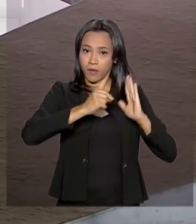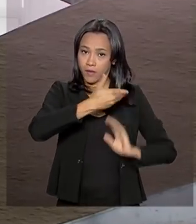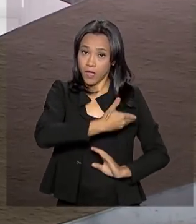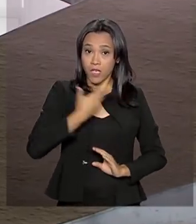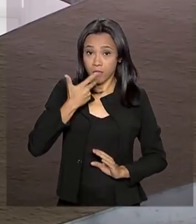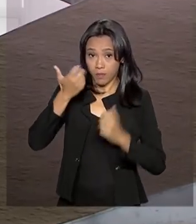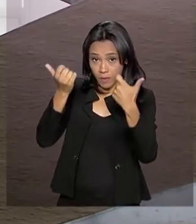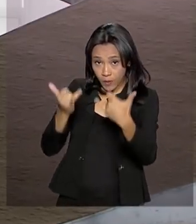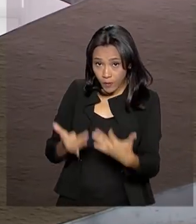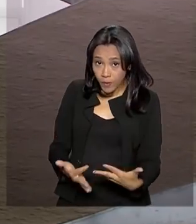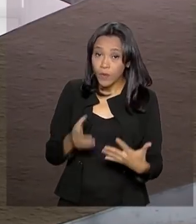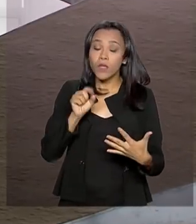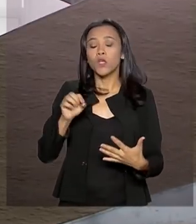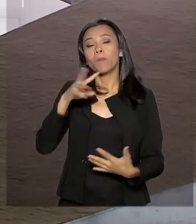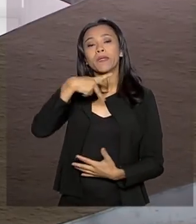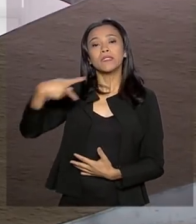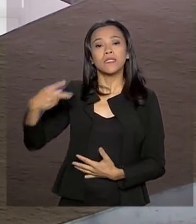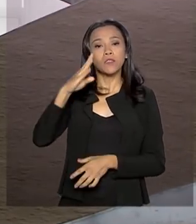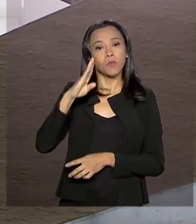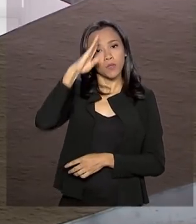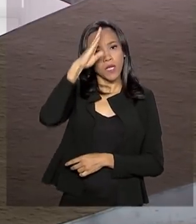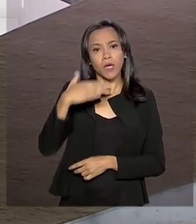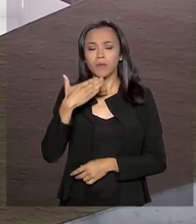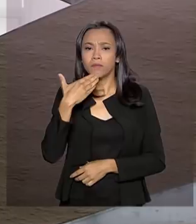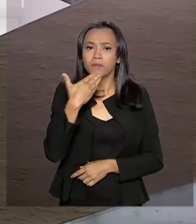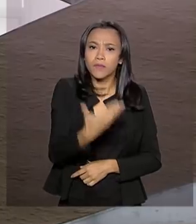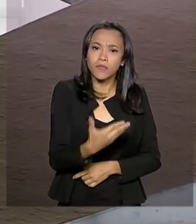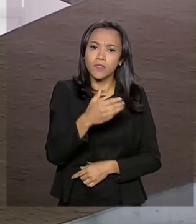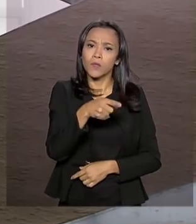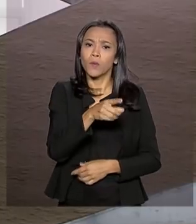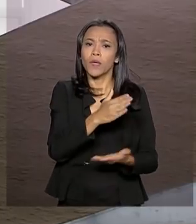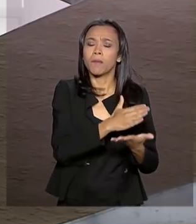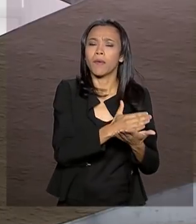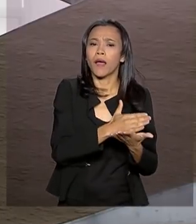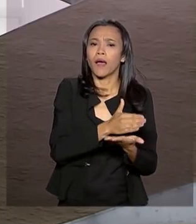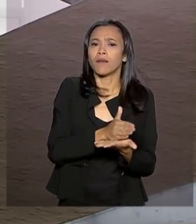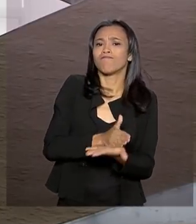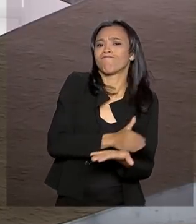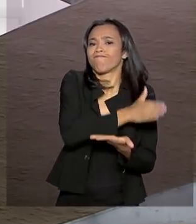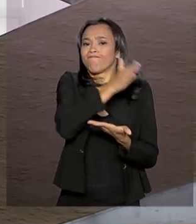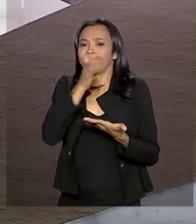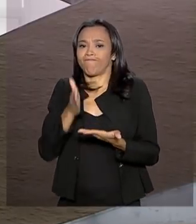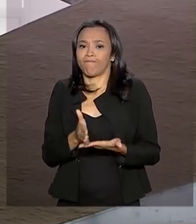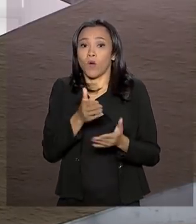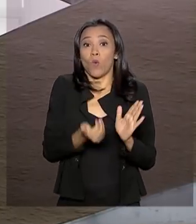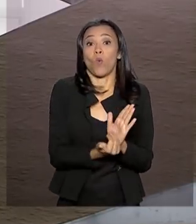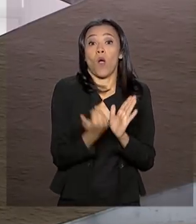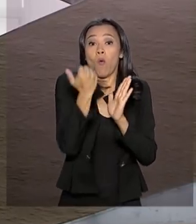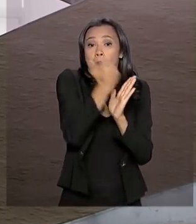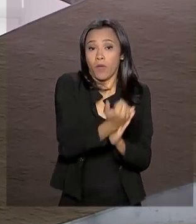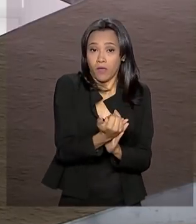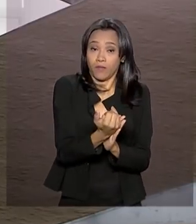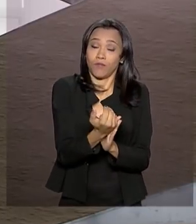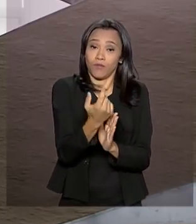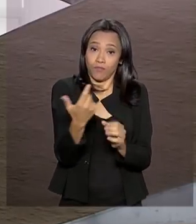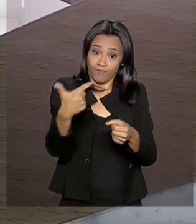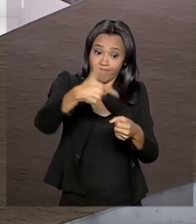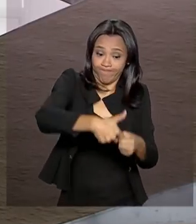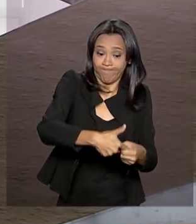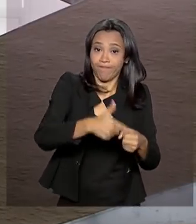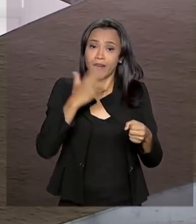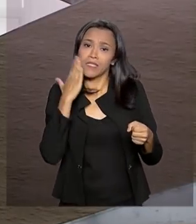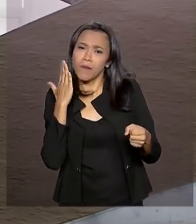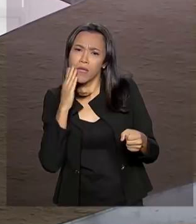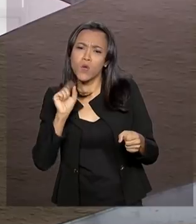presidente Jair Bolsonaro recomendou o adiamento do reajuste no preço do combustível para entender